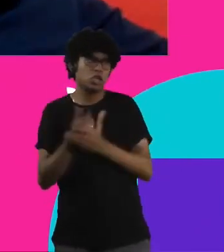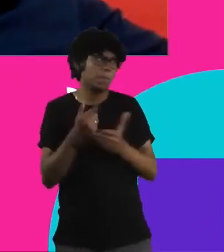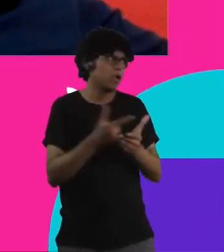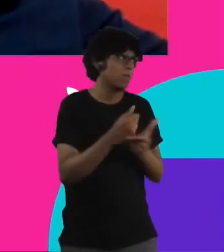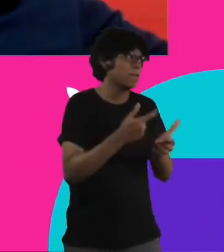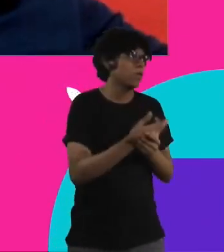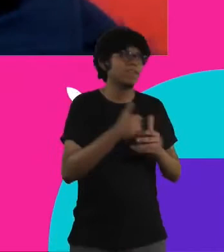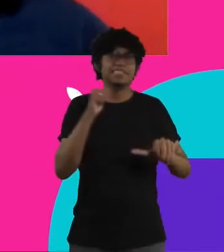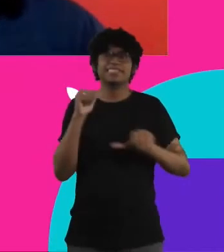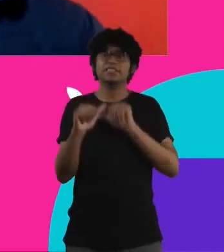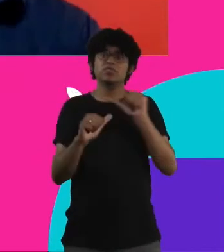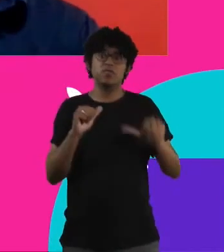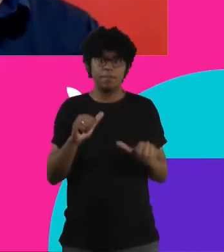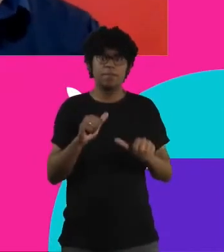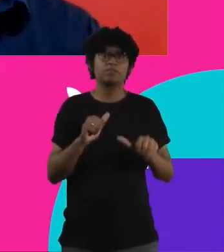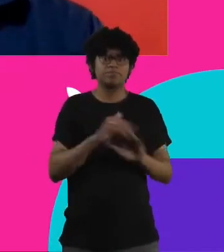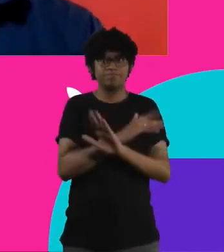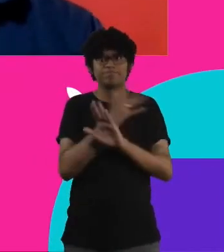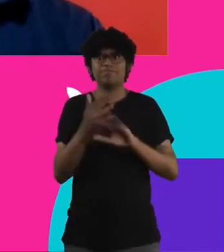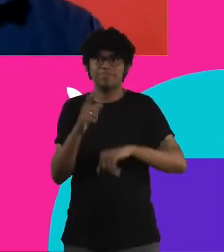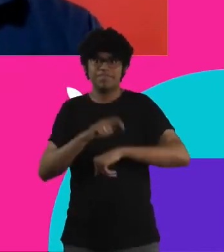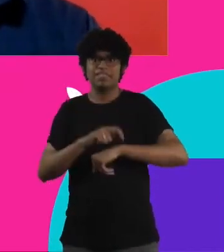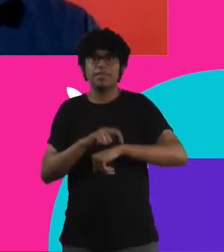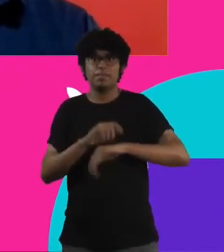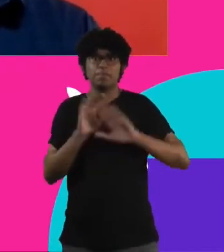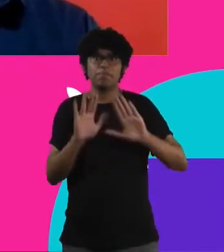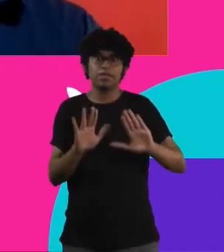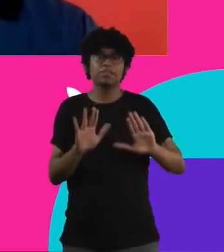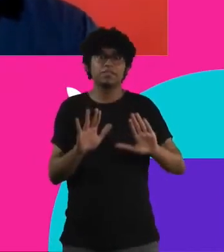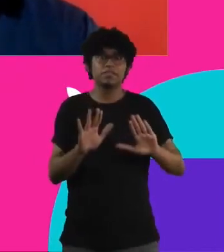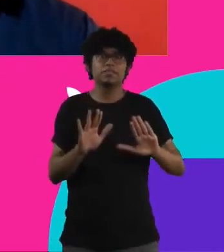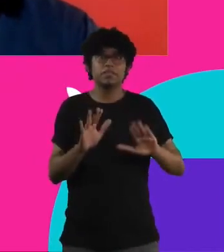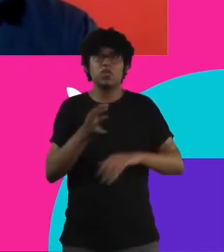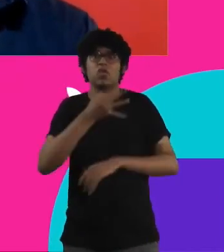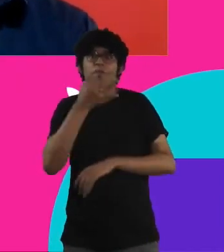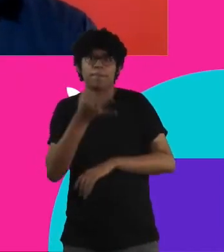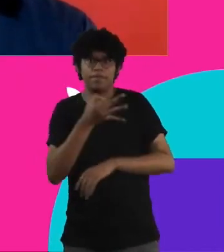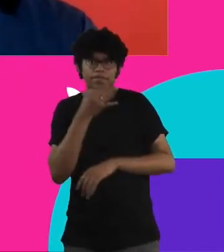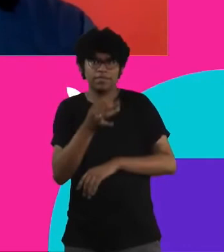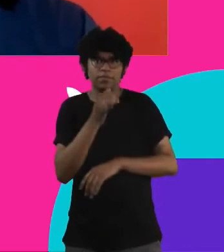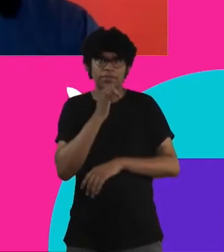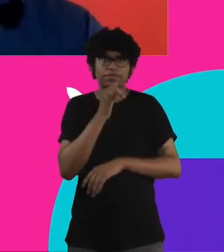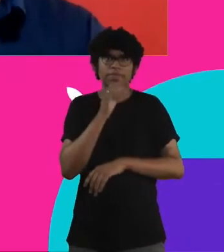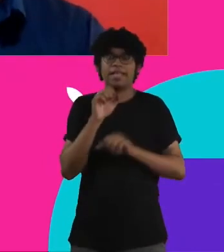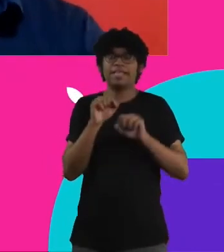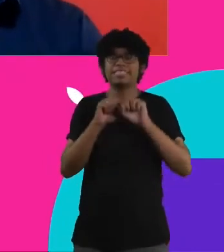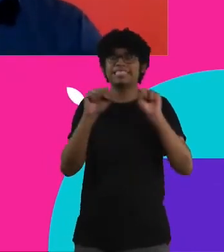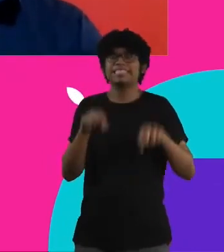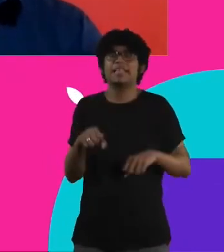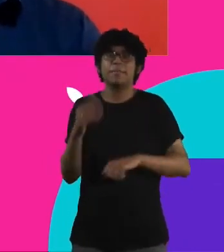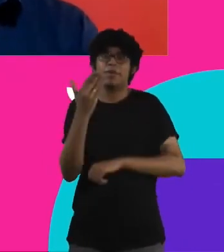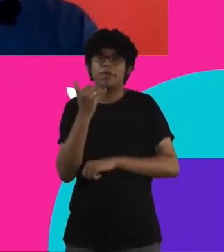ao longo do tempo? Mais de fim, que eu acho que nunca se comenta quando a gente fala de sistema alimentar, das